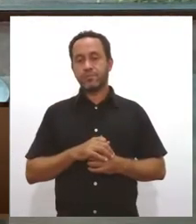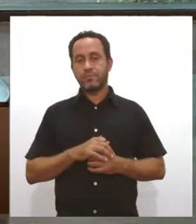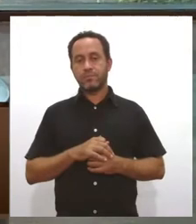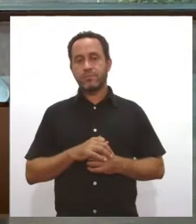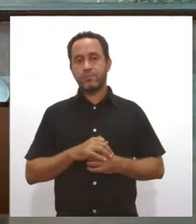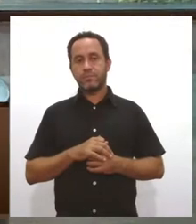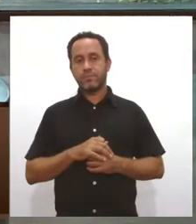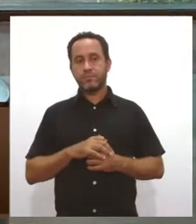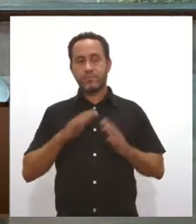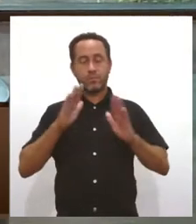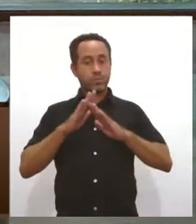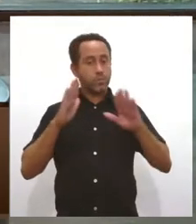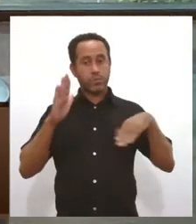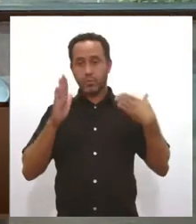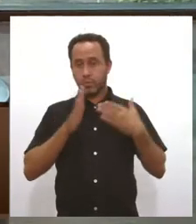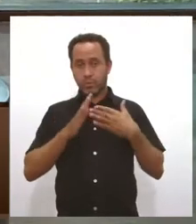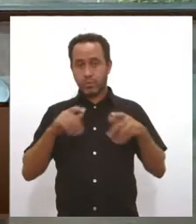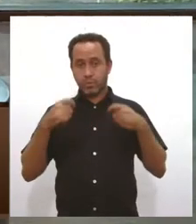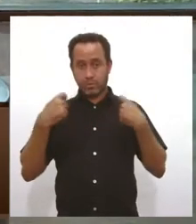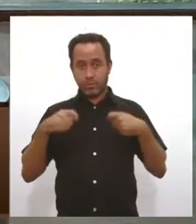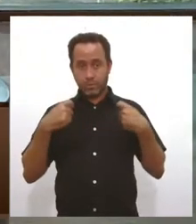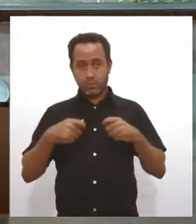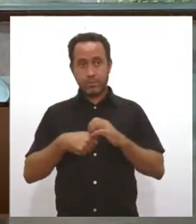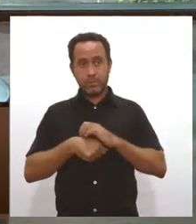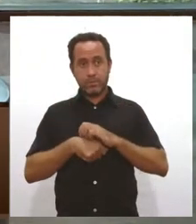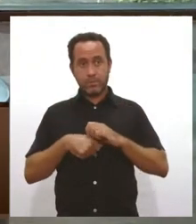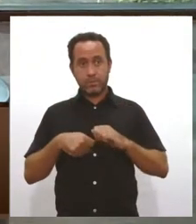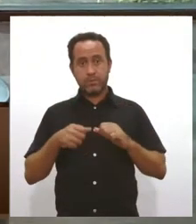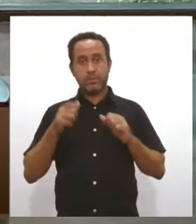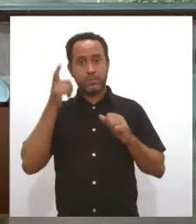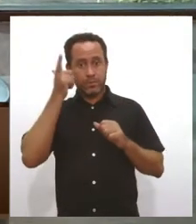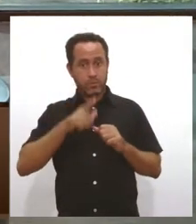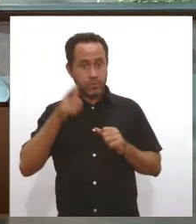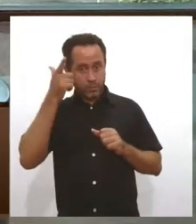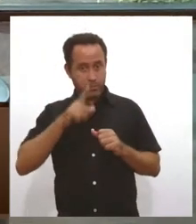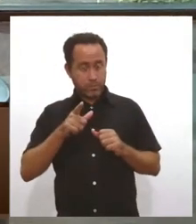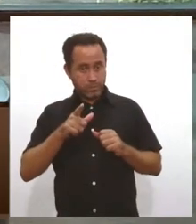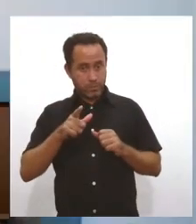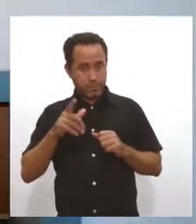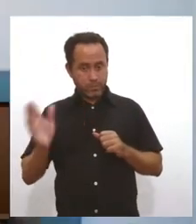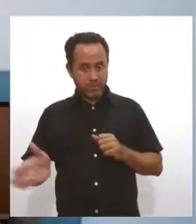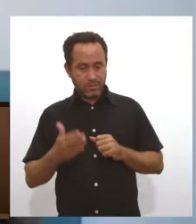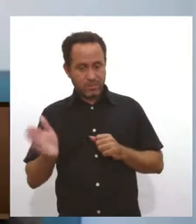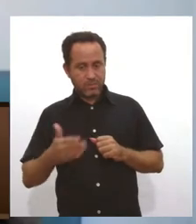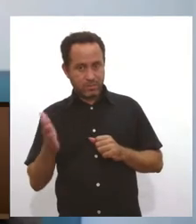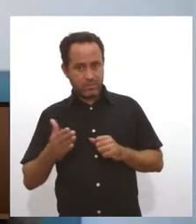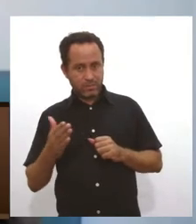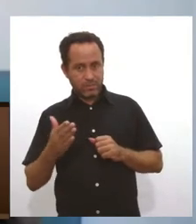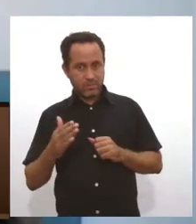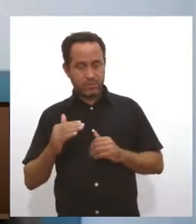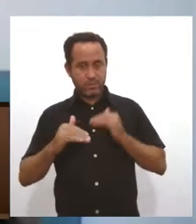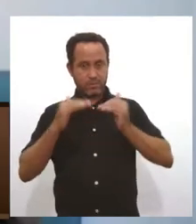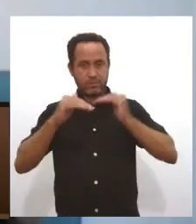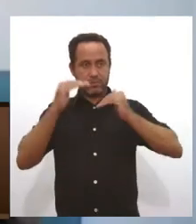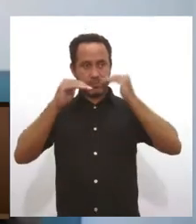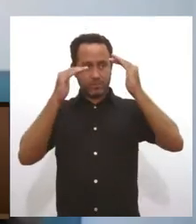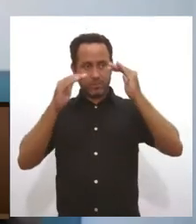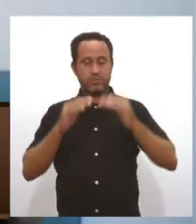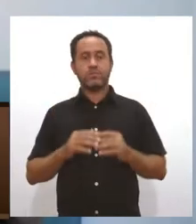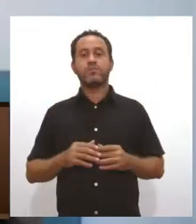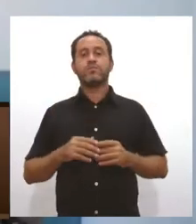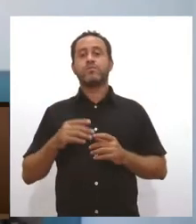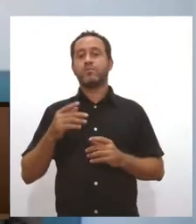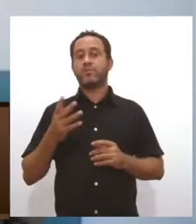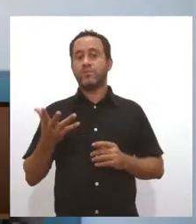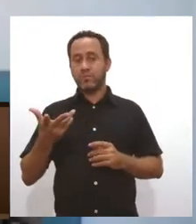tudo que precisa, né? Para que a gente consiga acelerar, para crescer, né? Como a gente já colocou, de